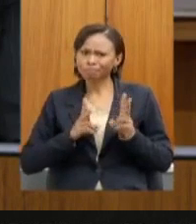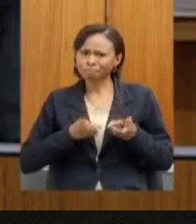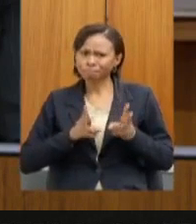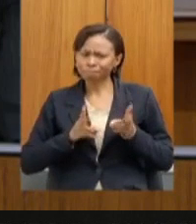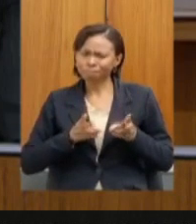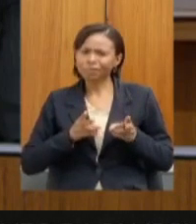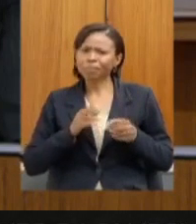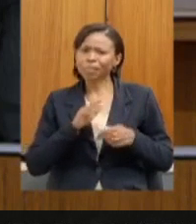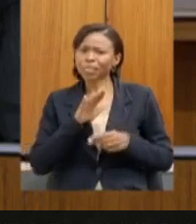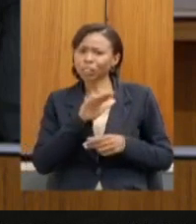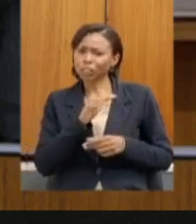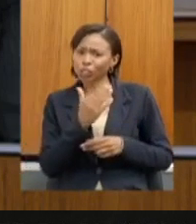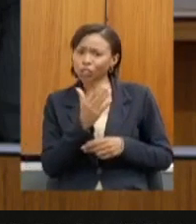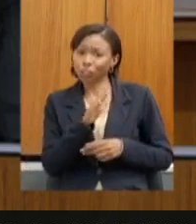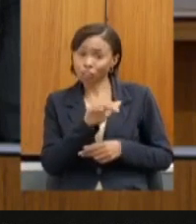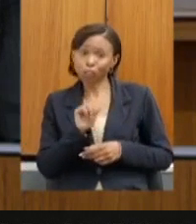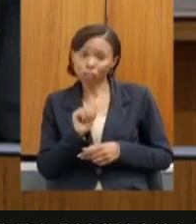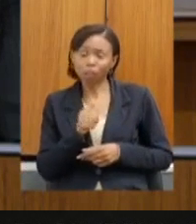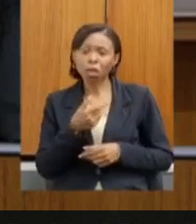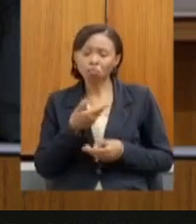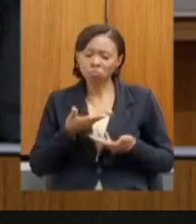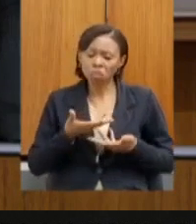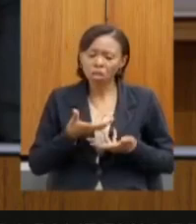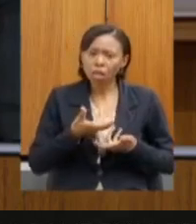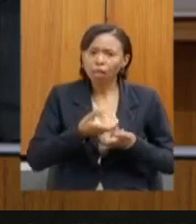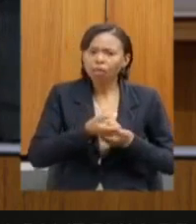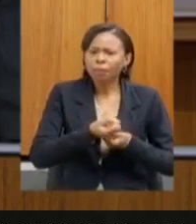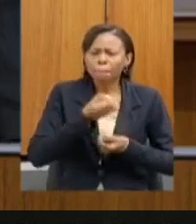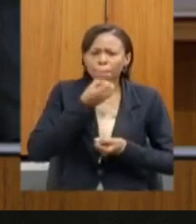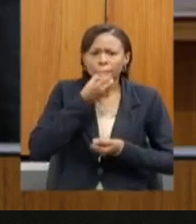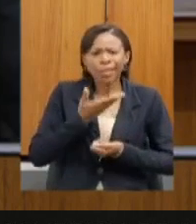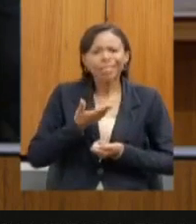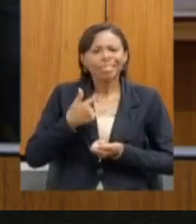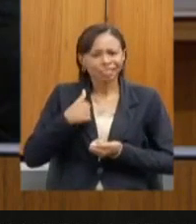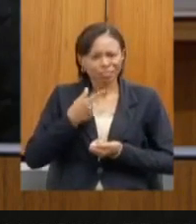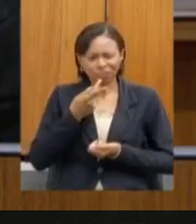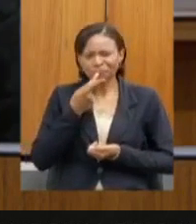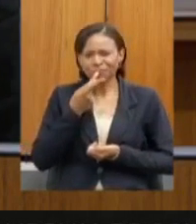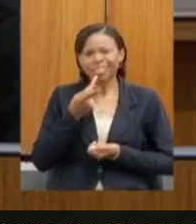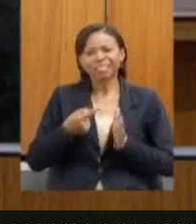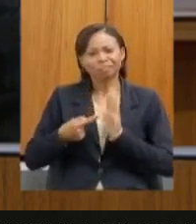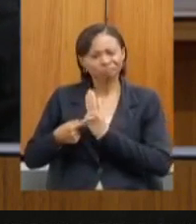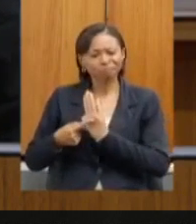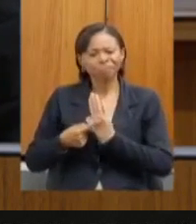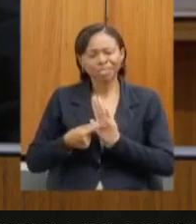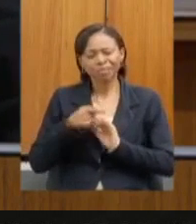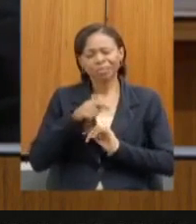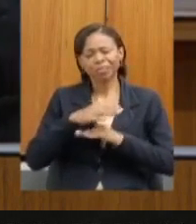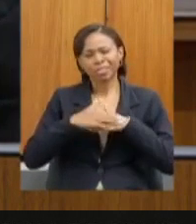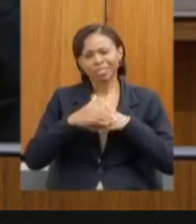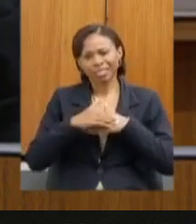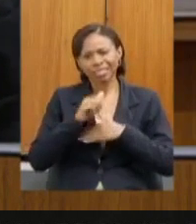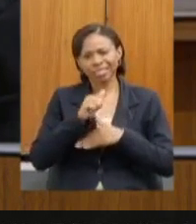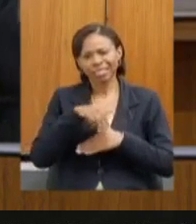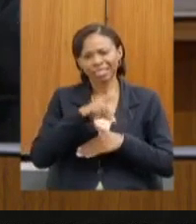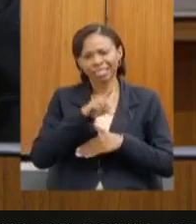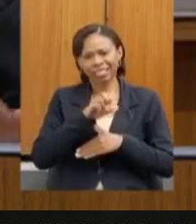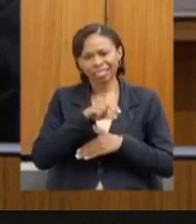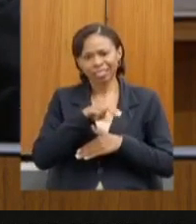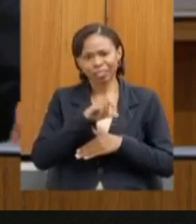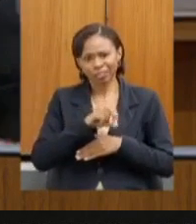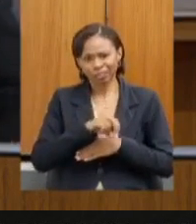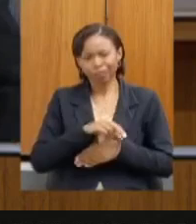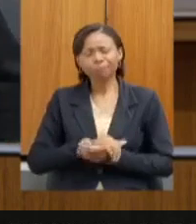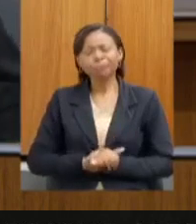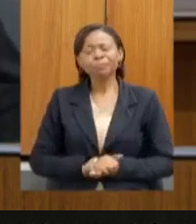chama é muito bem recebido, eu quero deixar registrado, está, Andres, o carinho de sempre. Mas, secretária, é só